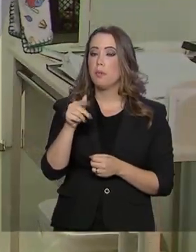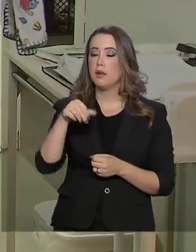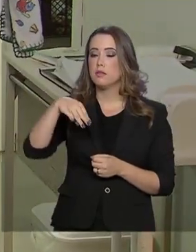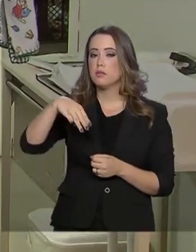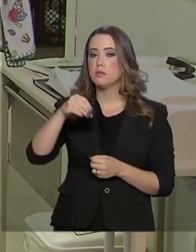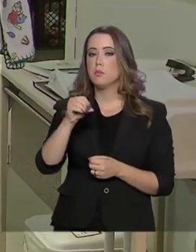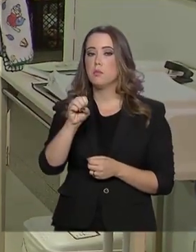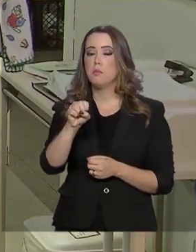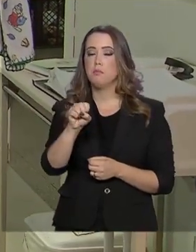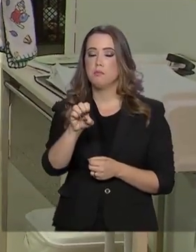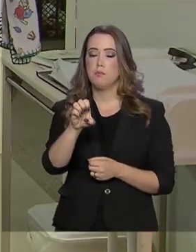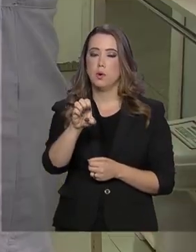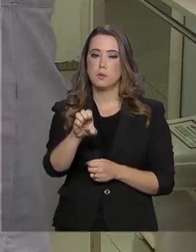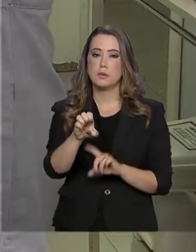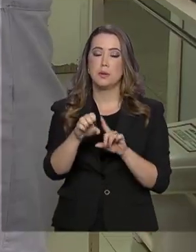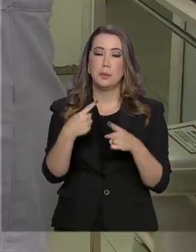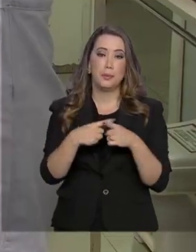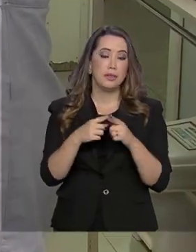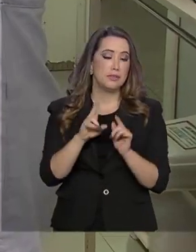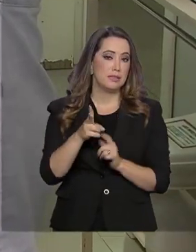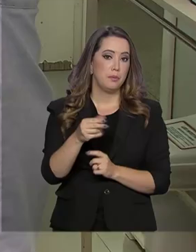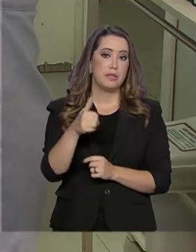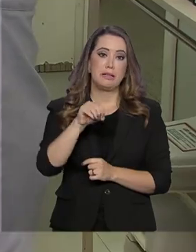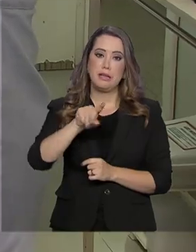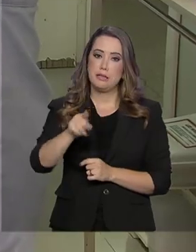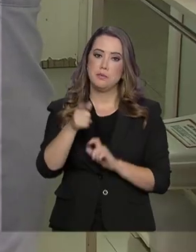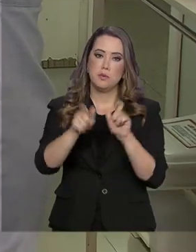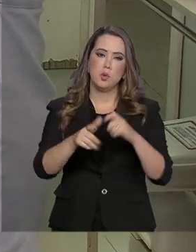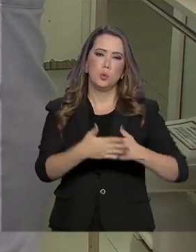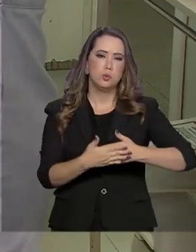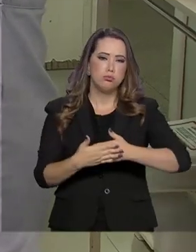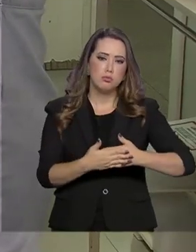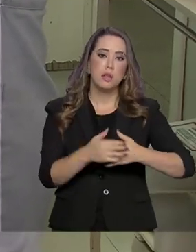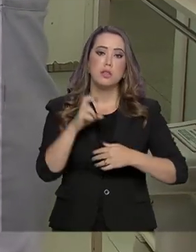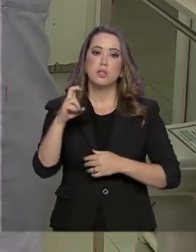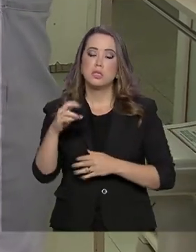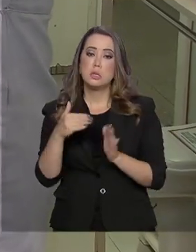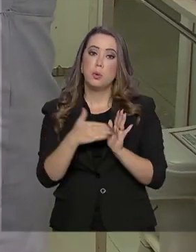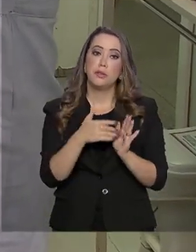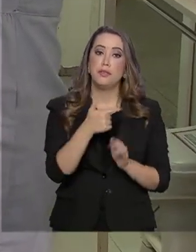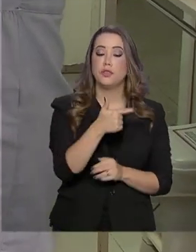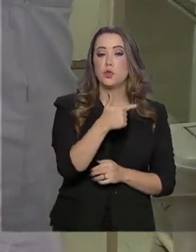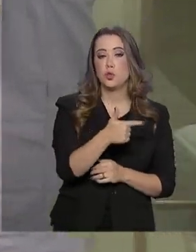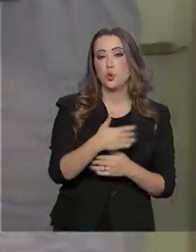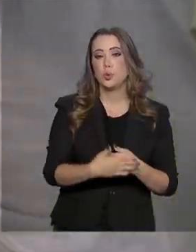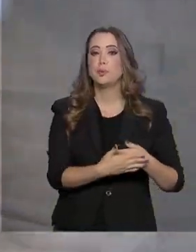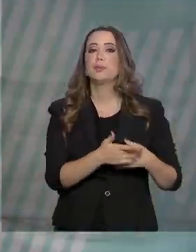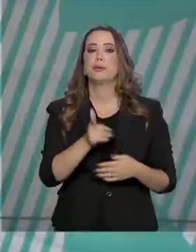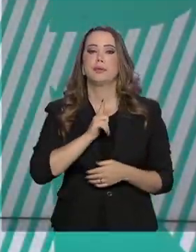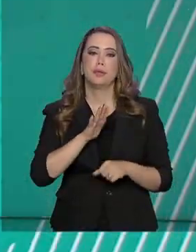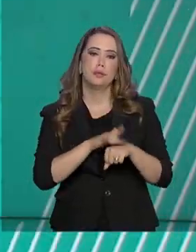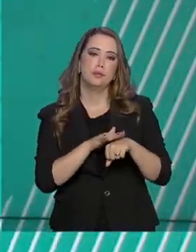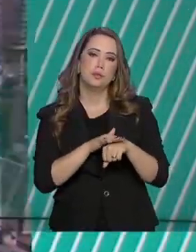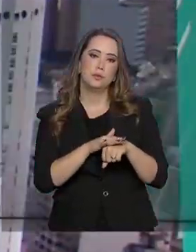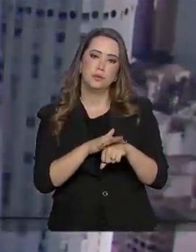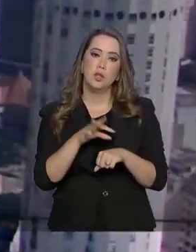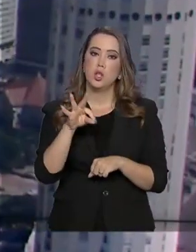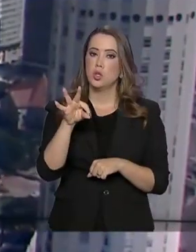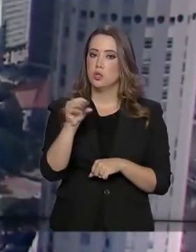Ministério da Saúde, a cada 10 mil nascimentos, entre 5 e 22 bebês possuem a doença. A